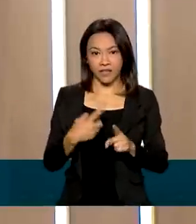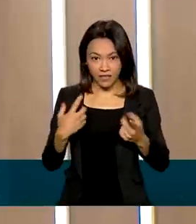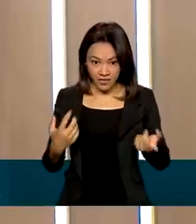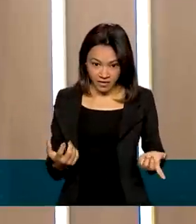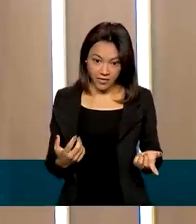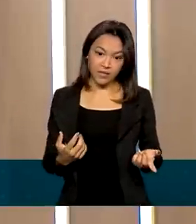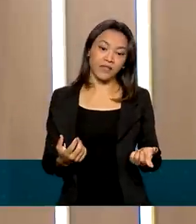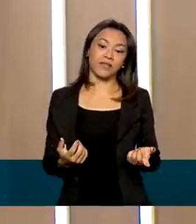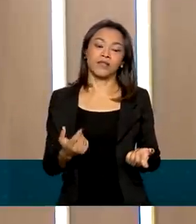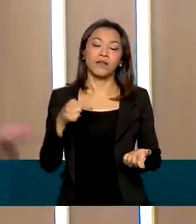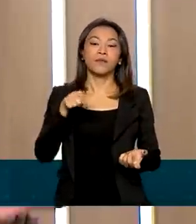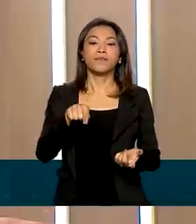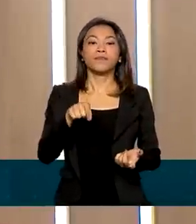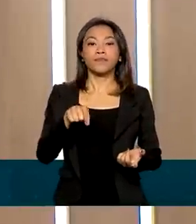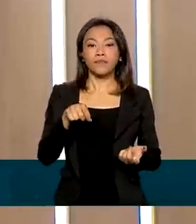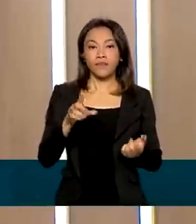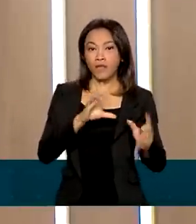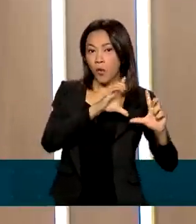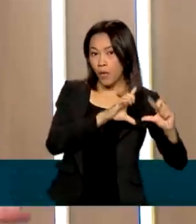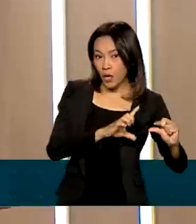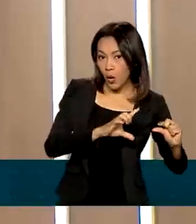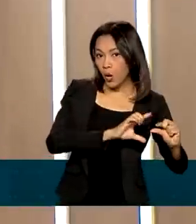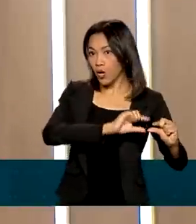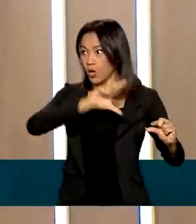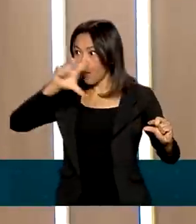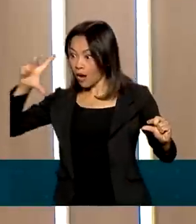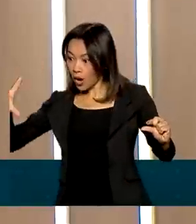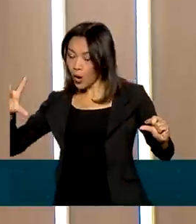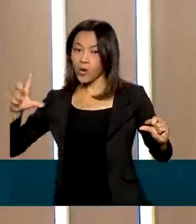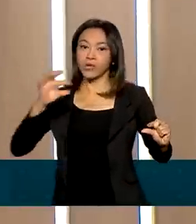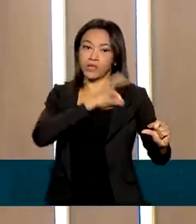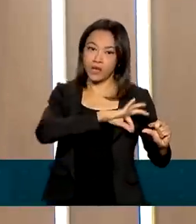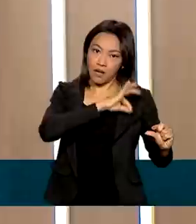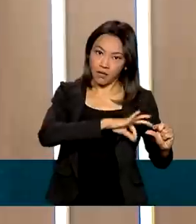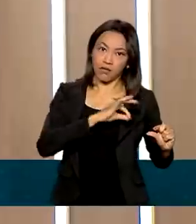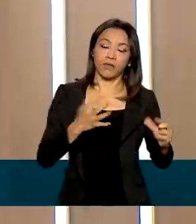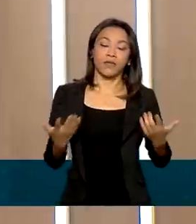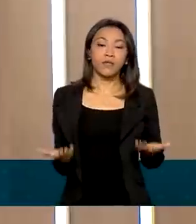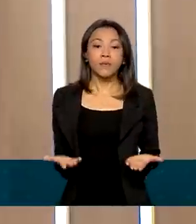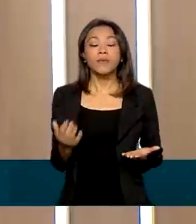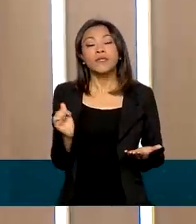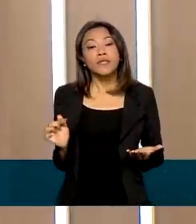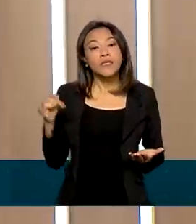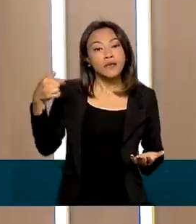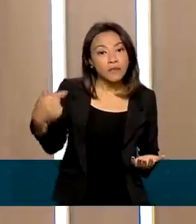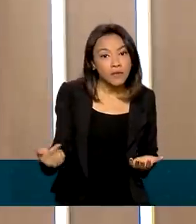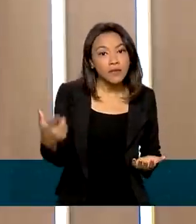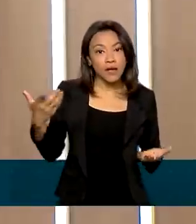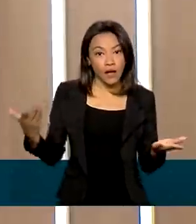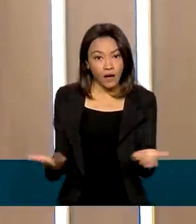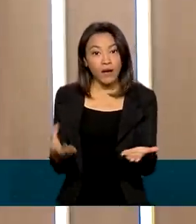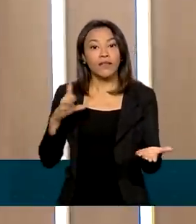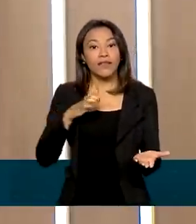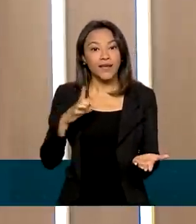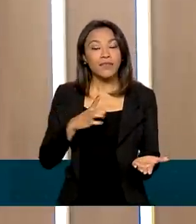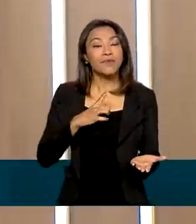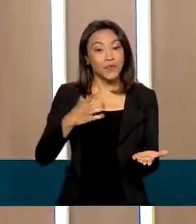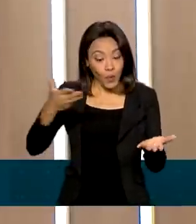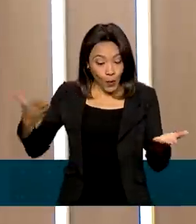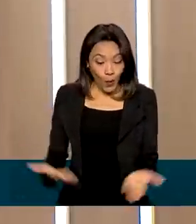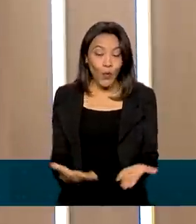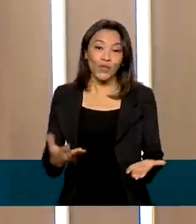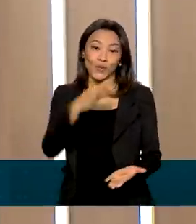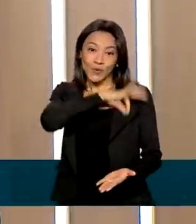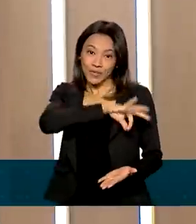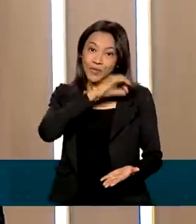,67 vezes, entre o menor salário mínimo e o maior salário mínimo. E, aí, então, nós temos agora o salário mínimo atual.